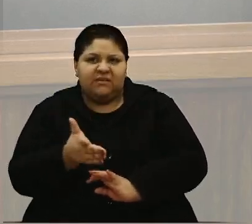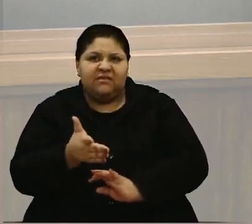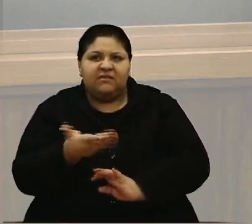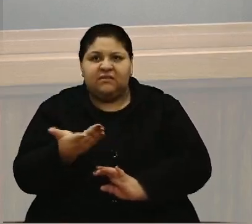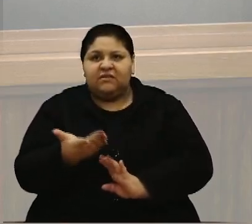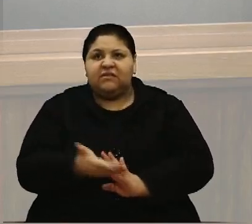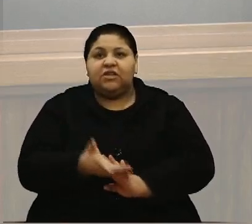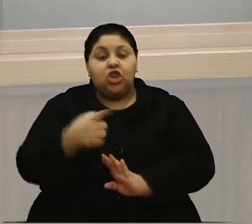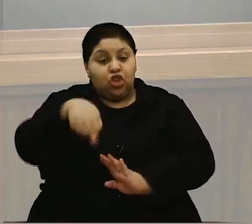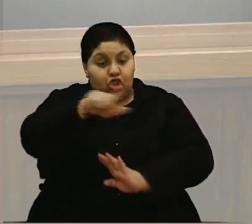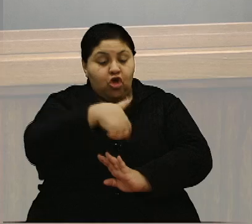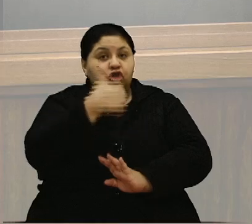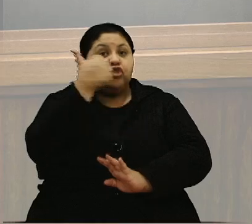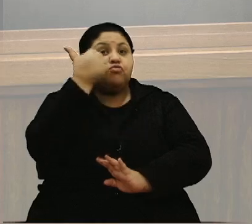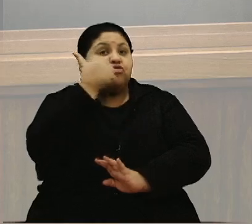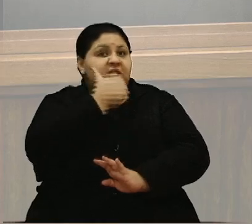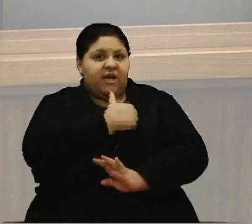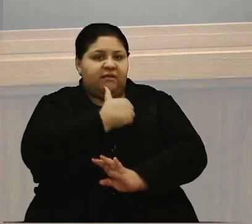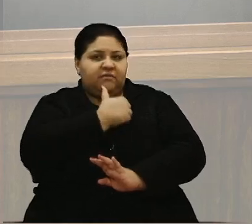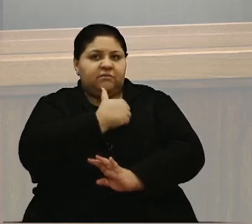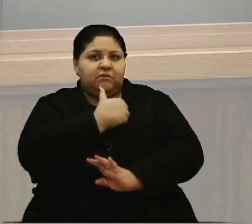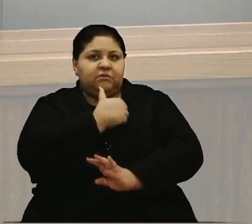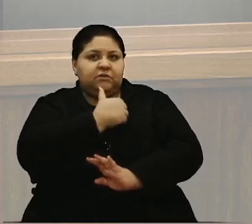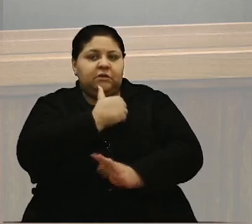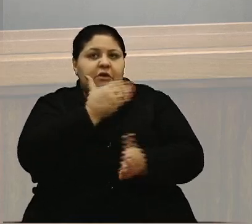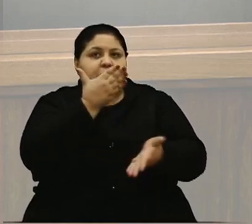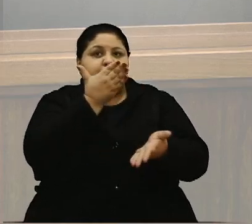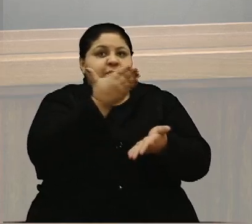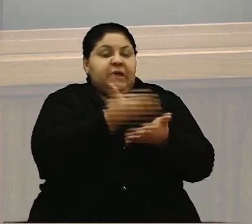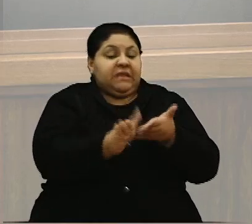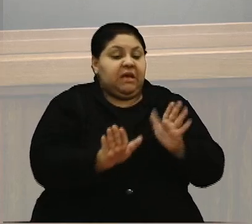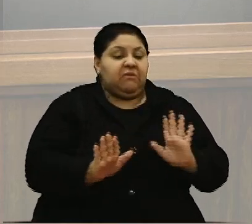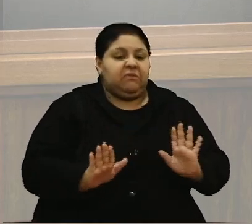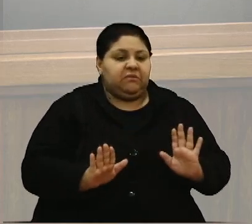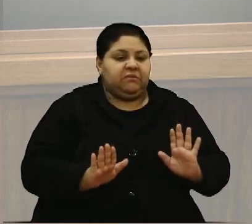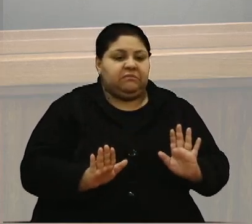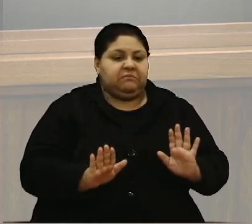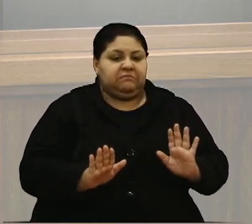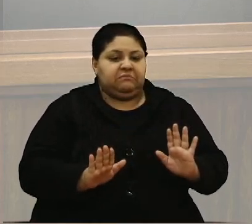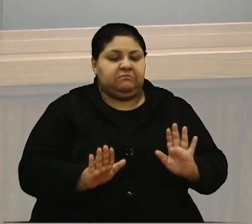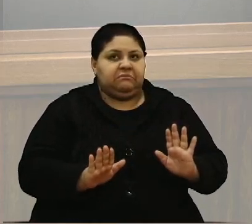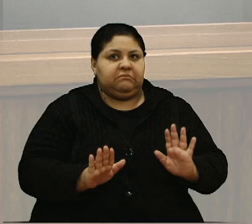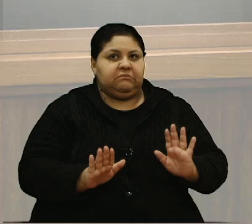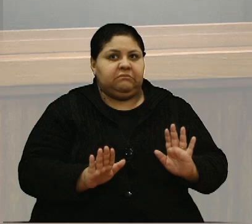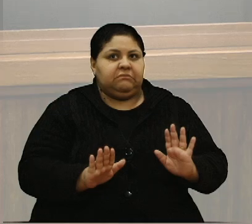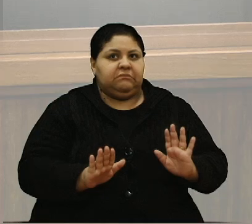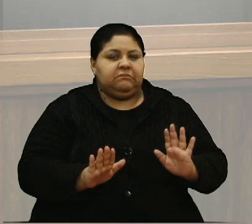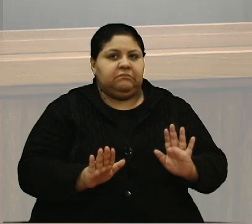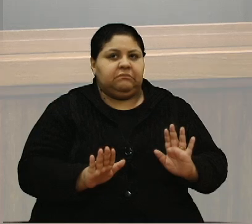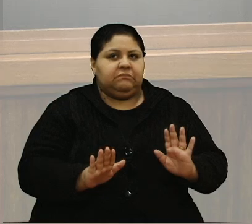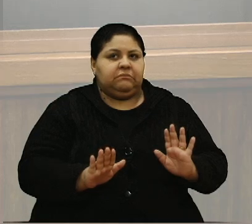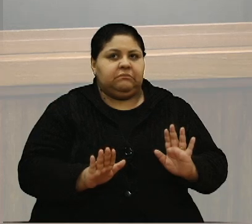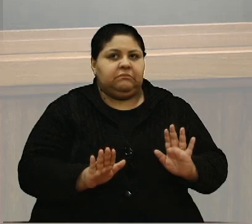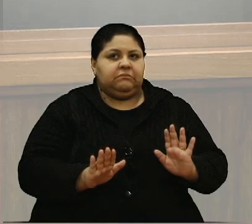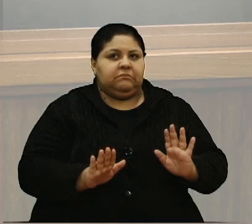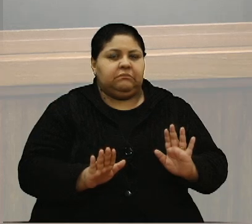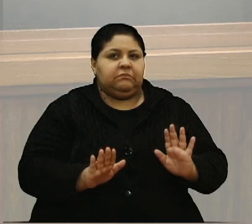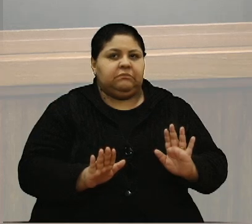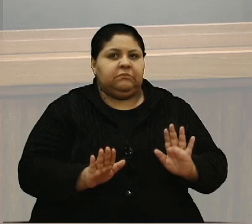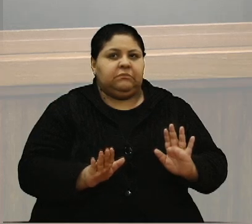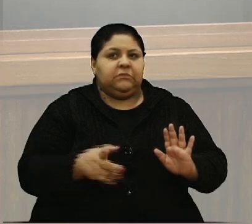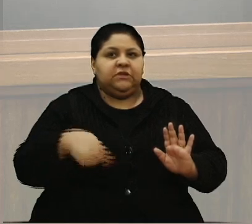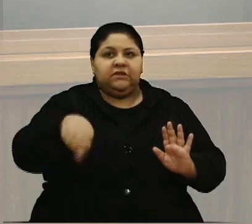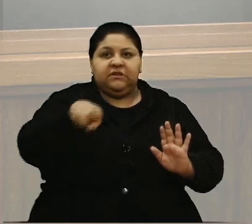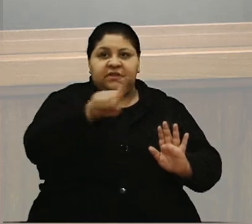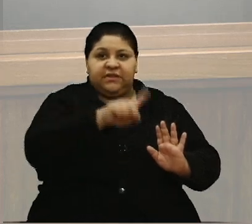Que nós perdemos a nossa... que a gente